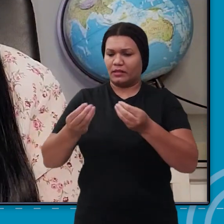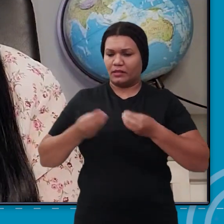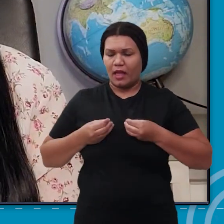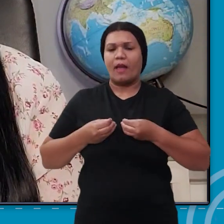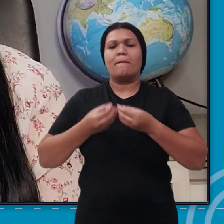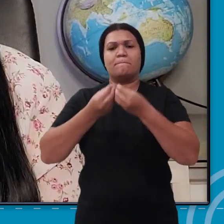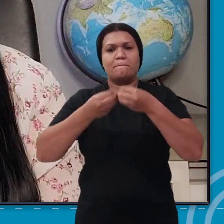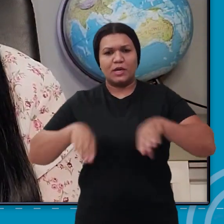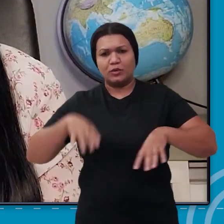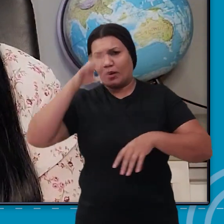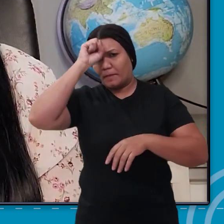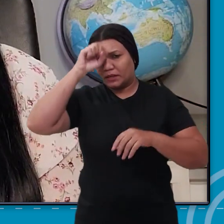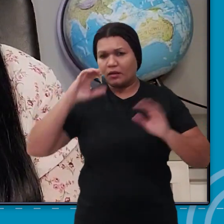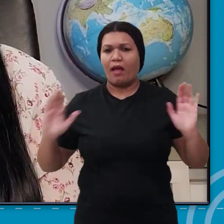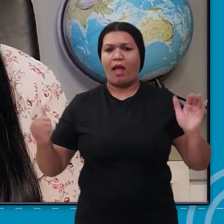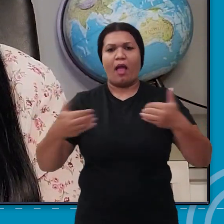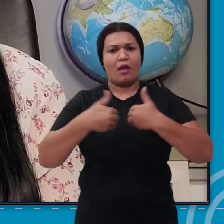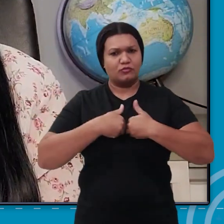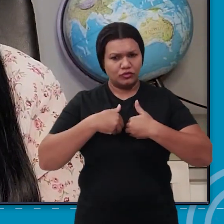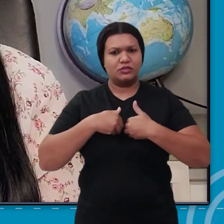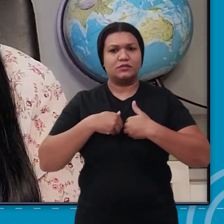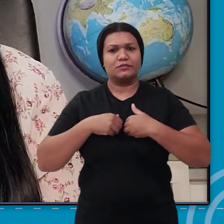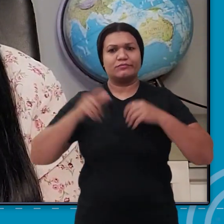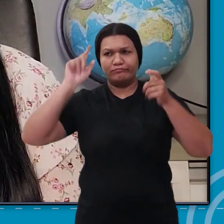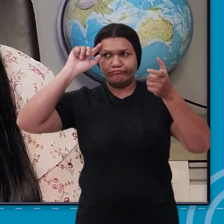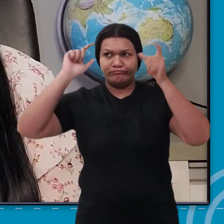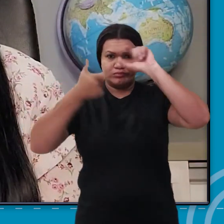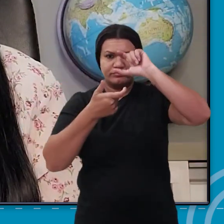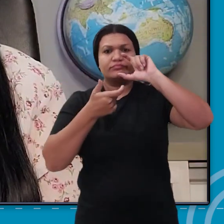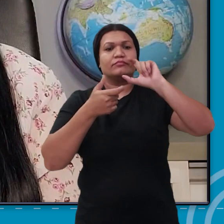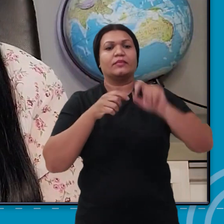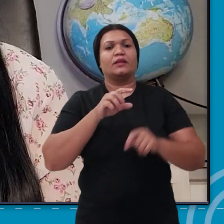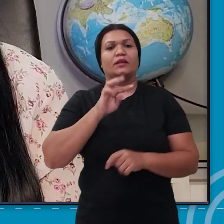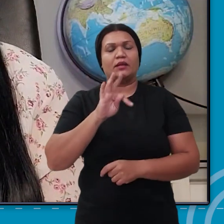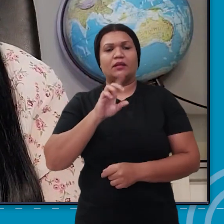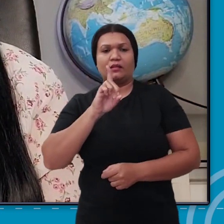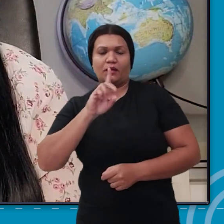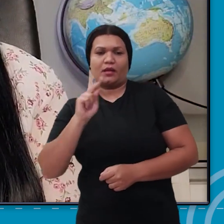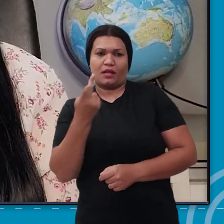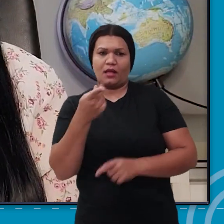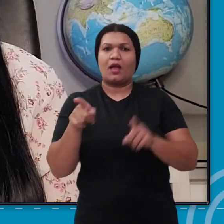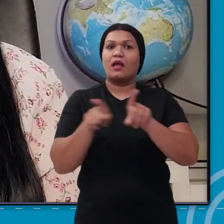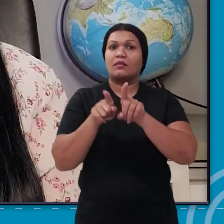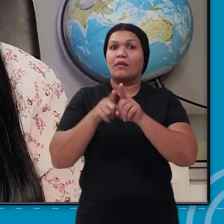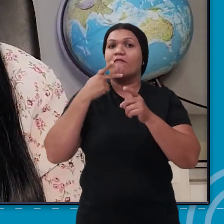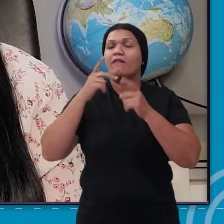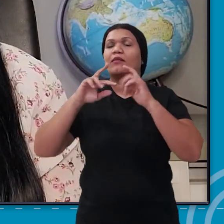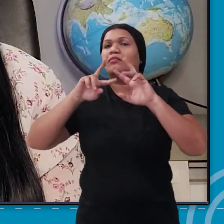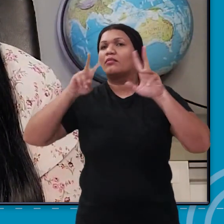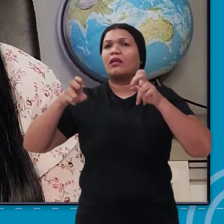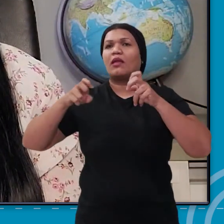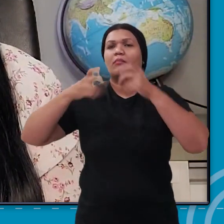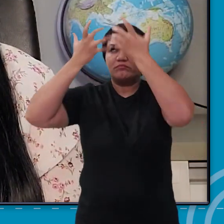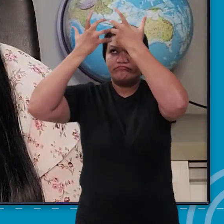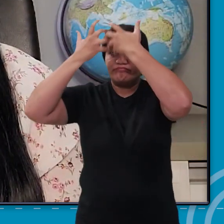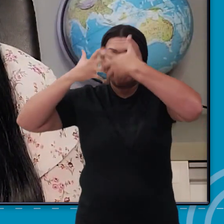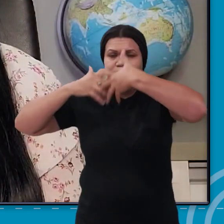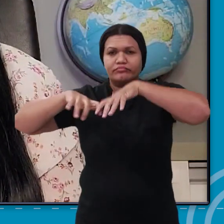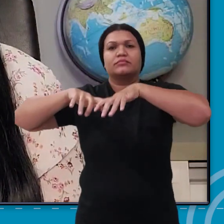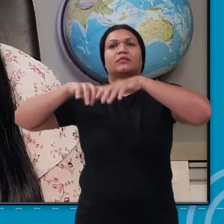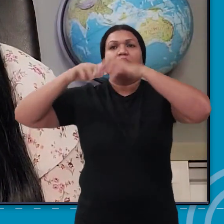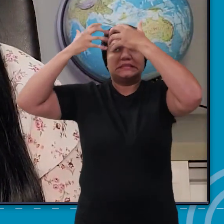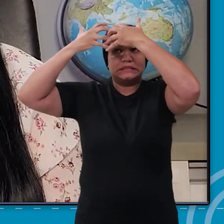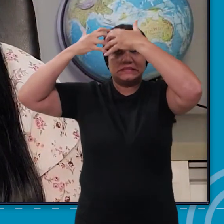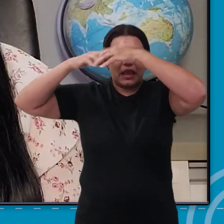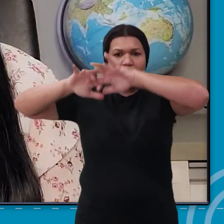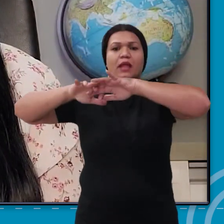o TDAH, dentre outros. Nele, falo também sobre a neuroplasticidade cerebral, que é a capacidade que o nosso cérebro tem